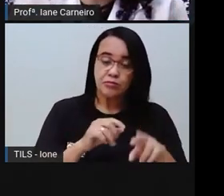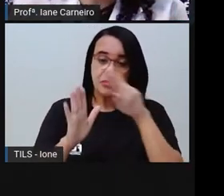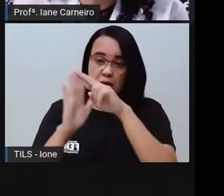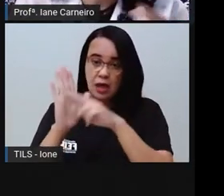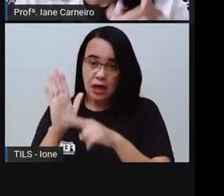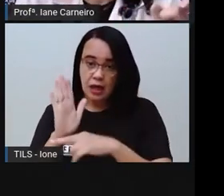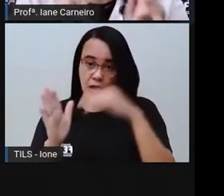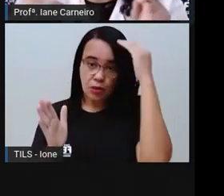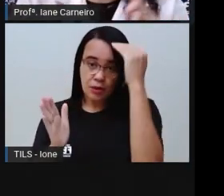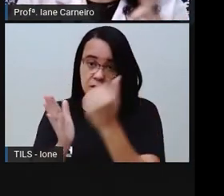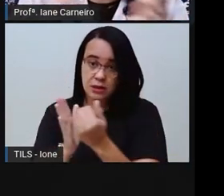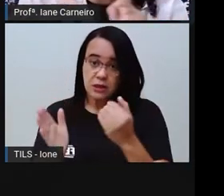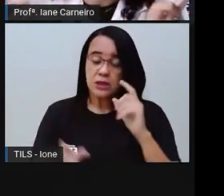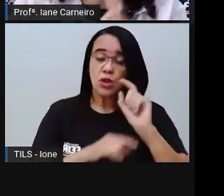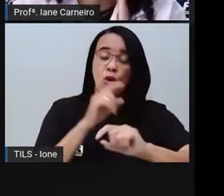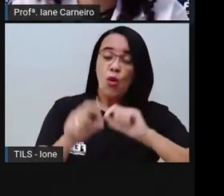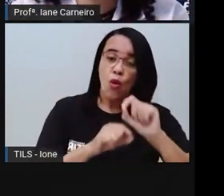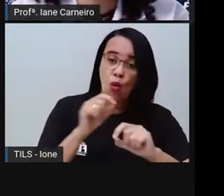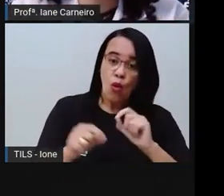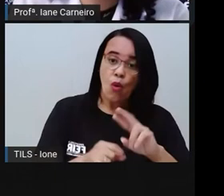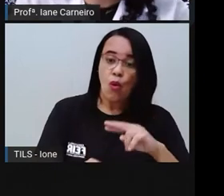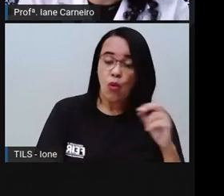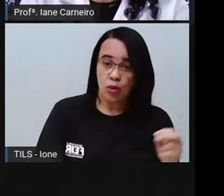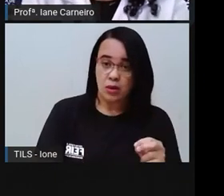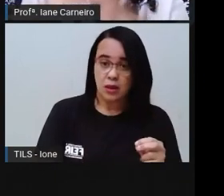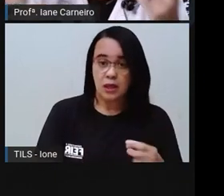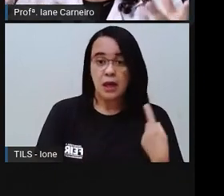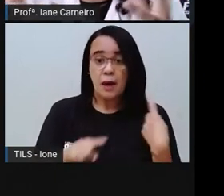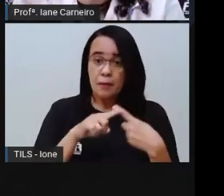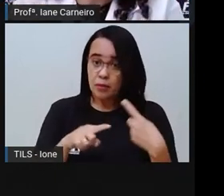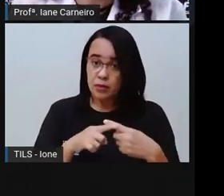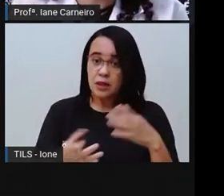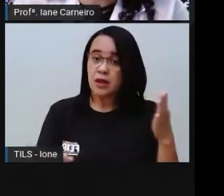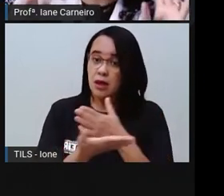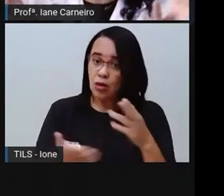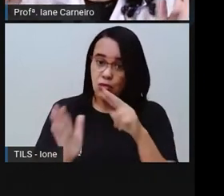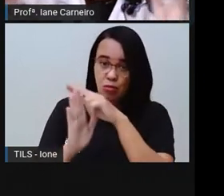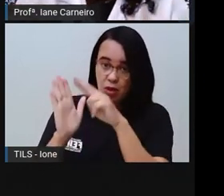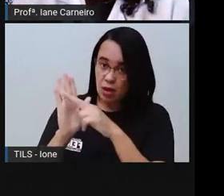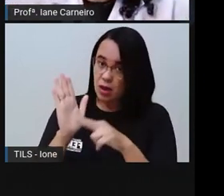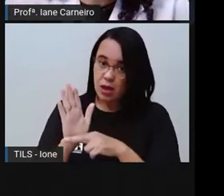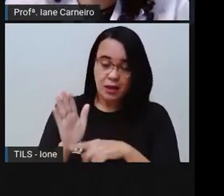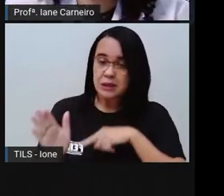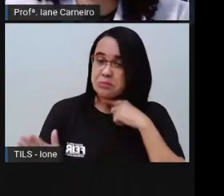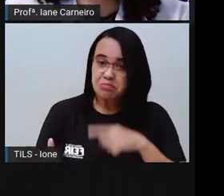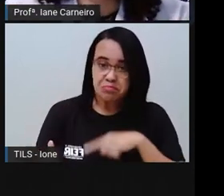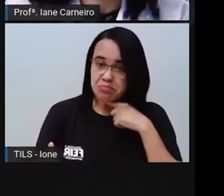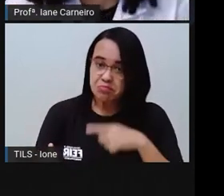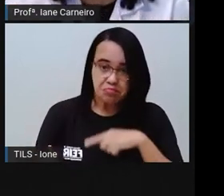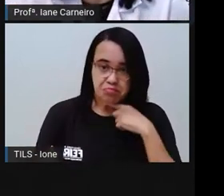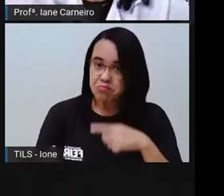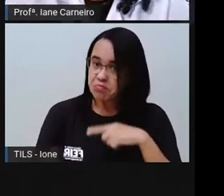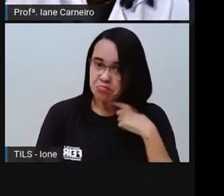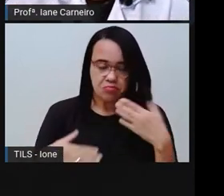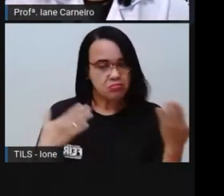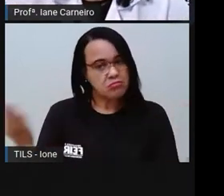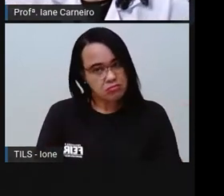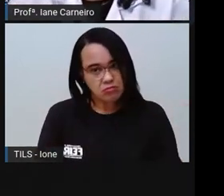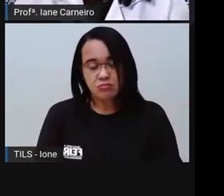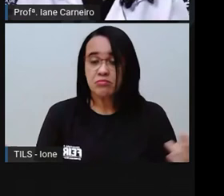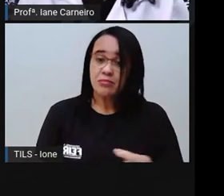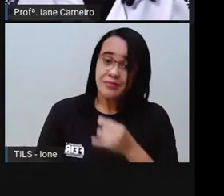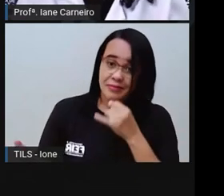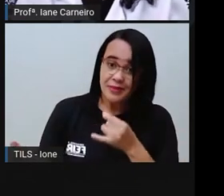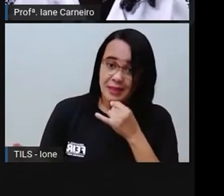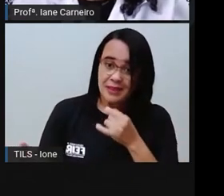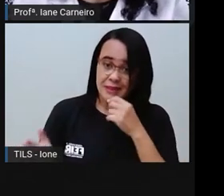pra negociar. Porque tem regra que a gente não consegue negociar, né? Por exemplo, a regra de não querer tomar banho. Essa regra aí não existe.